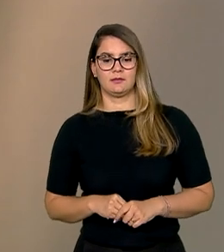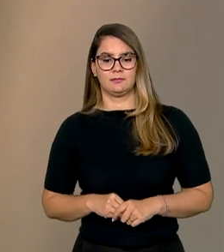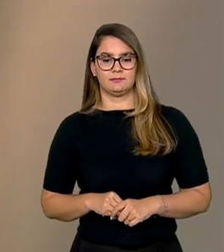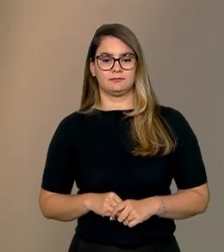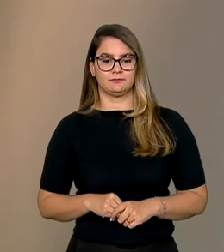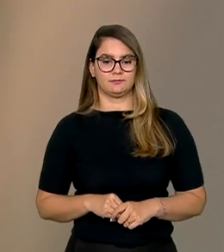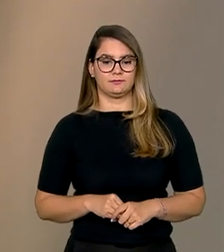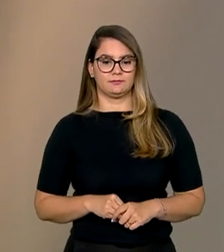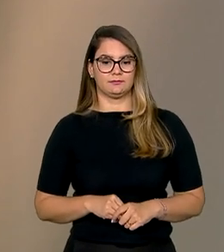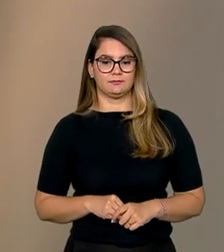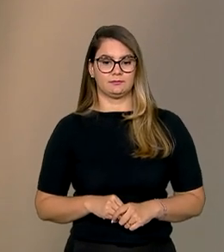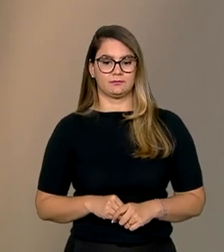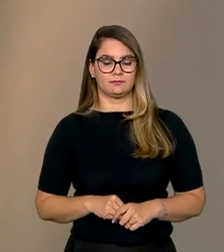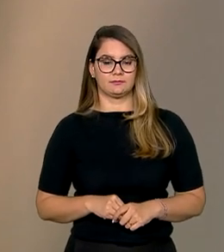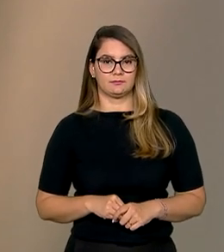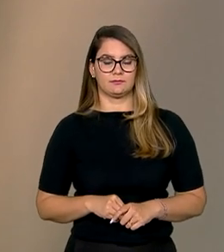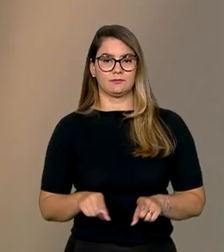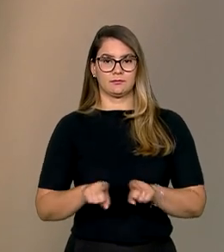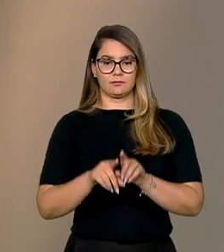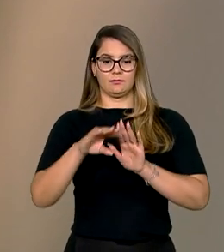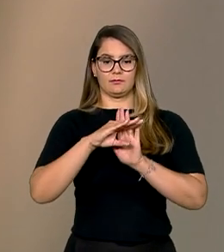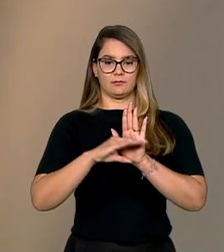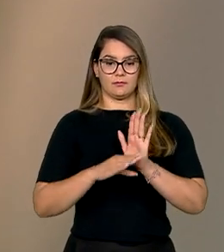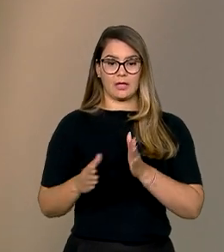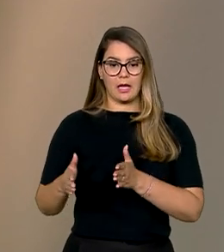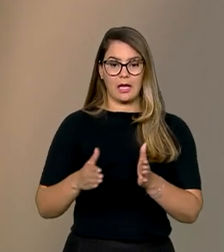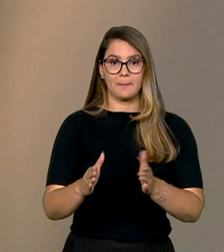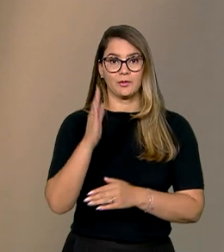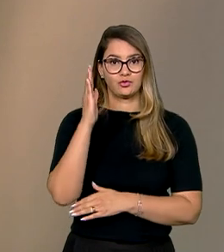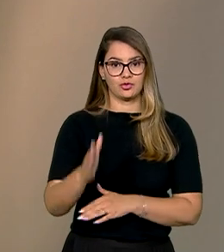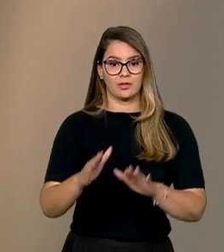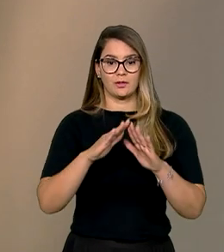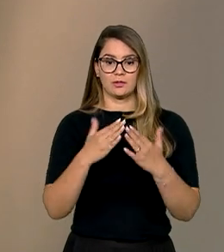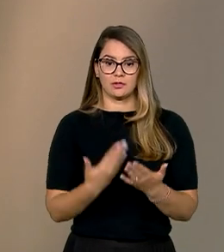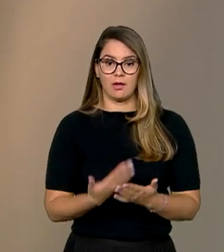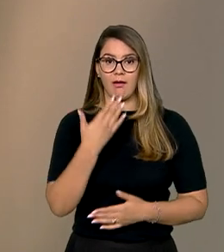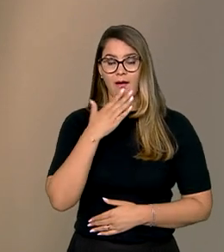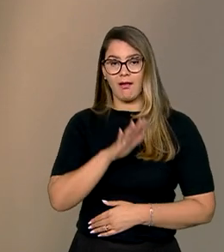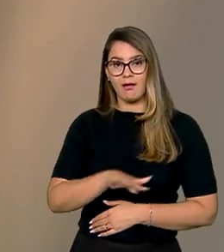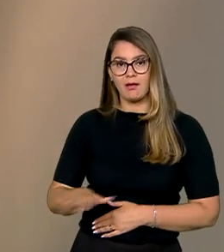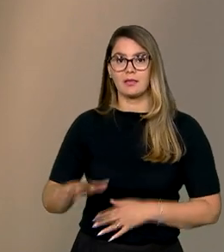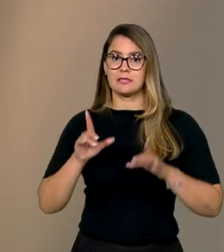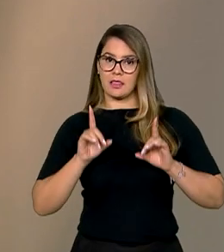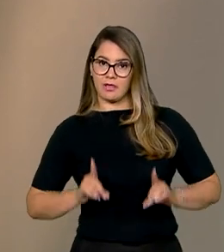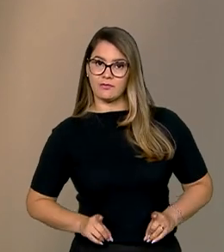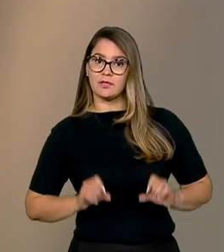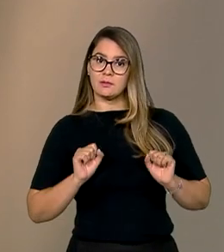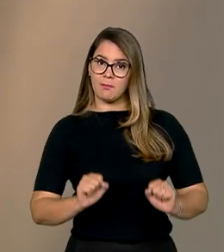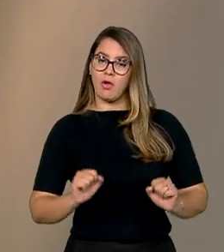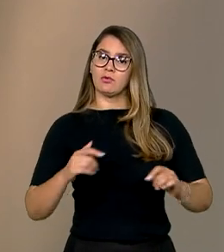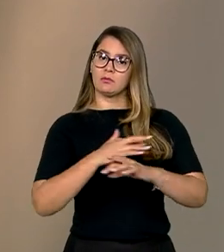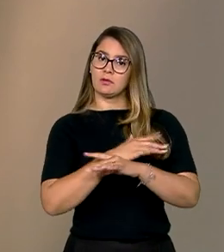no programa Caminho Direto da Escola, as crianças com deficiência vão poder transitar nas